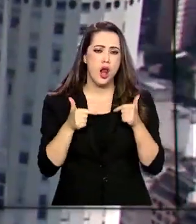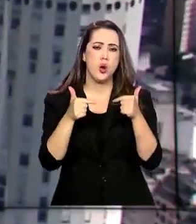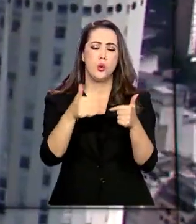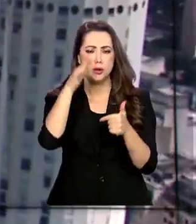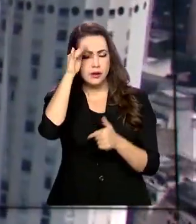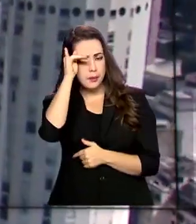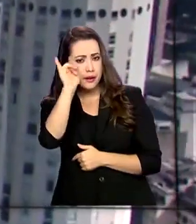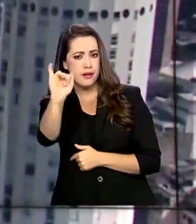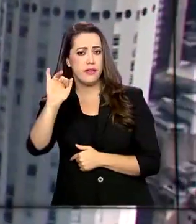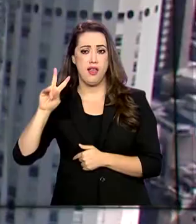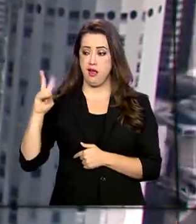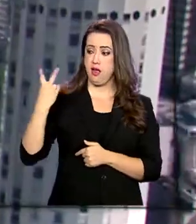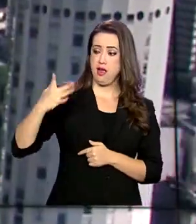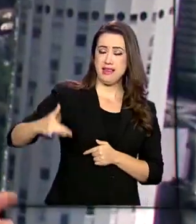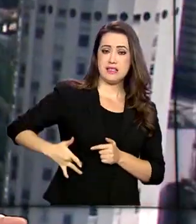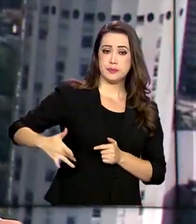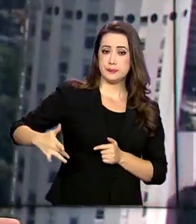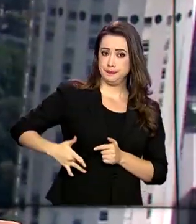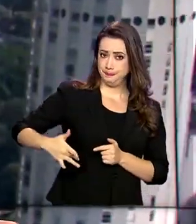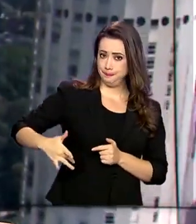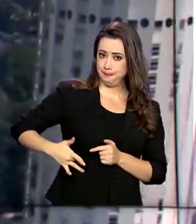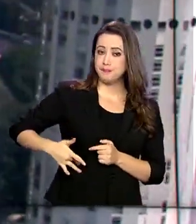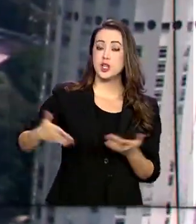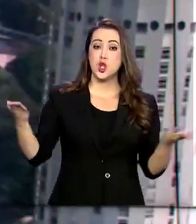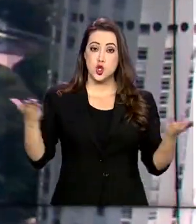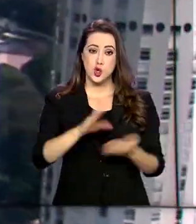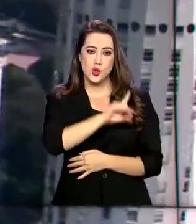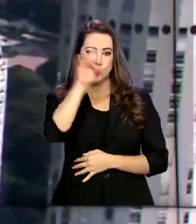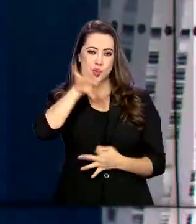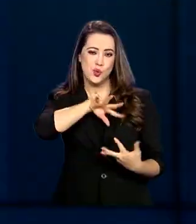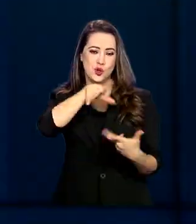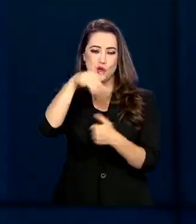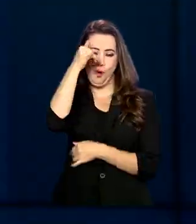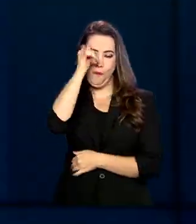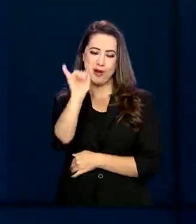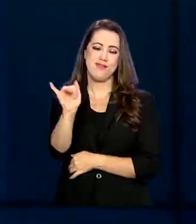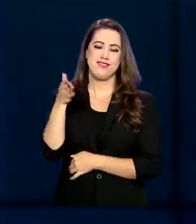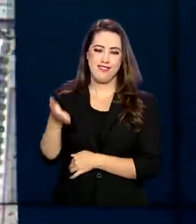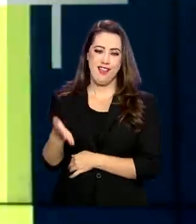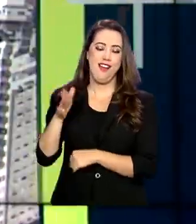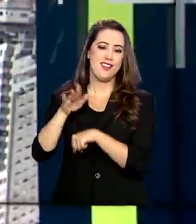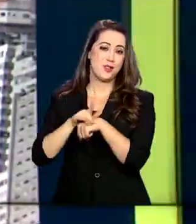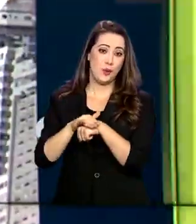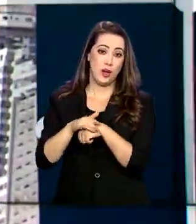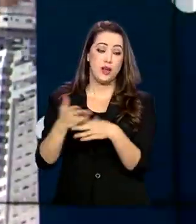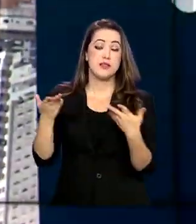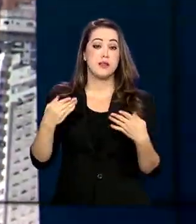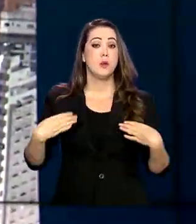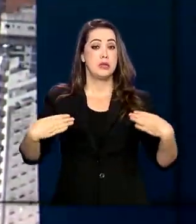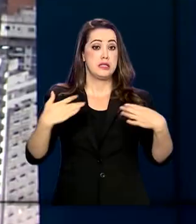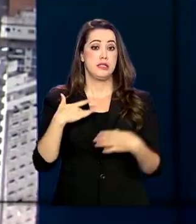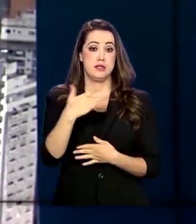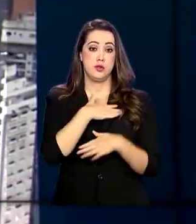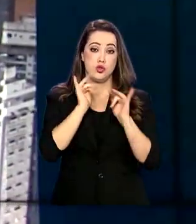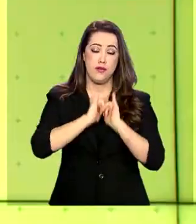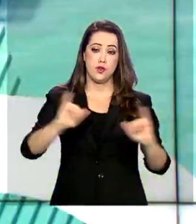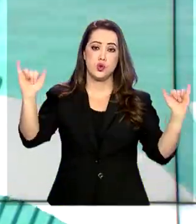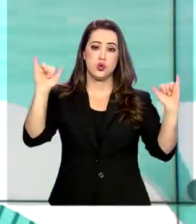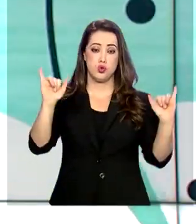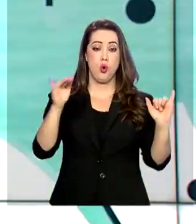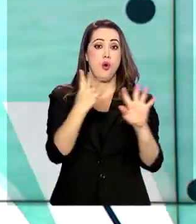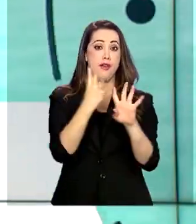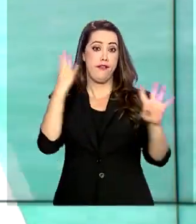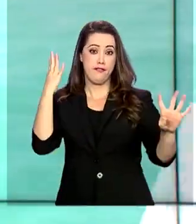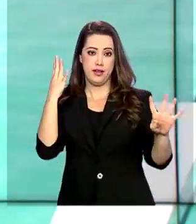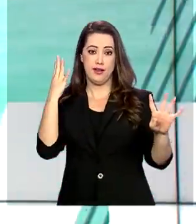hepatites virais. E hoje, dia mundial de combate às hepatites, o Ministério da Saúde informou que a fila para o tratamento dos quatro tipos